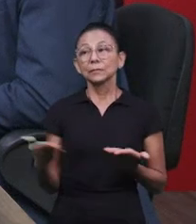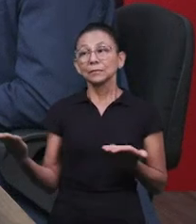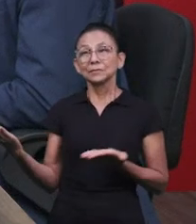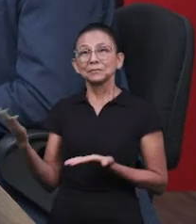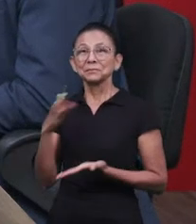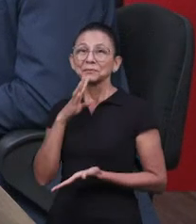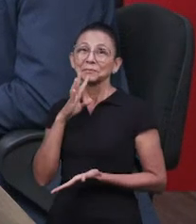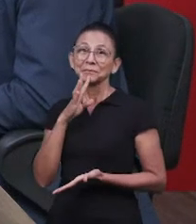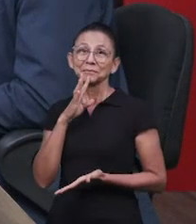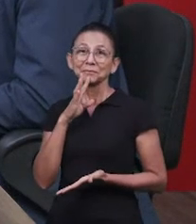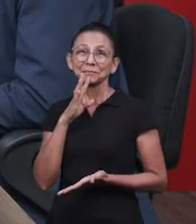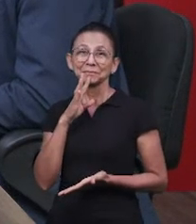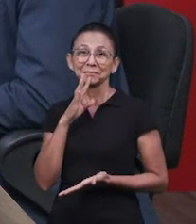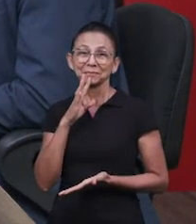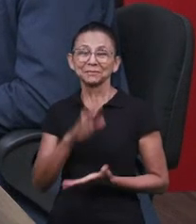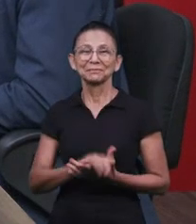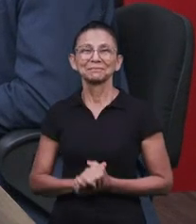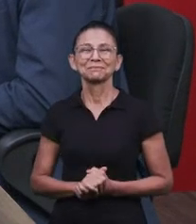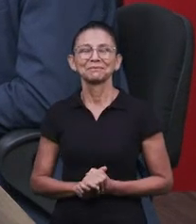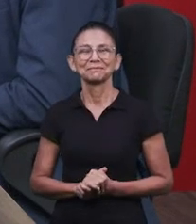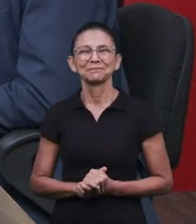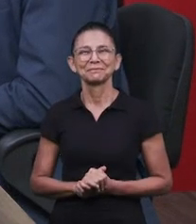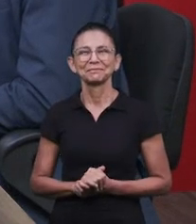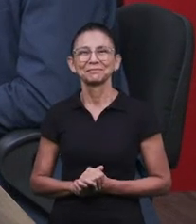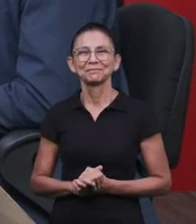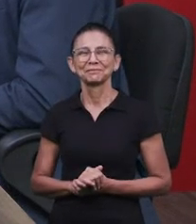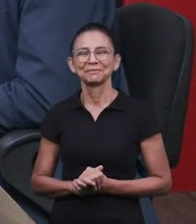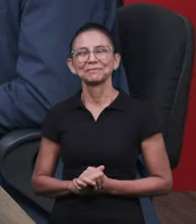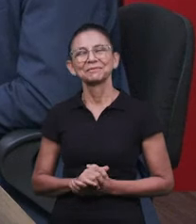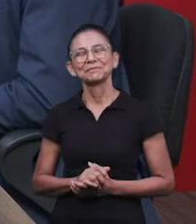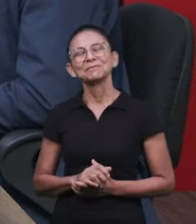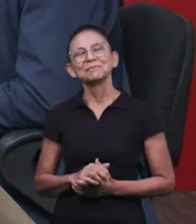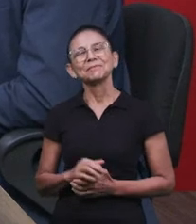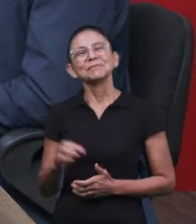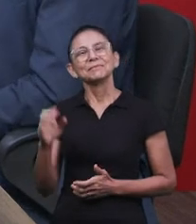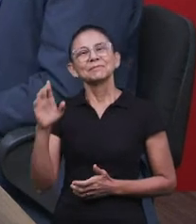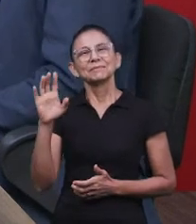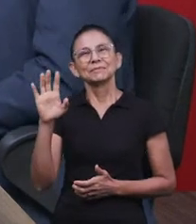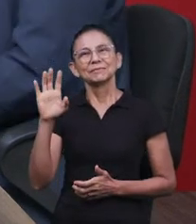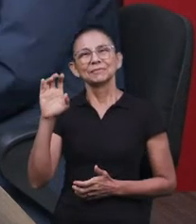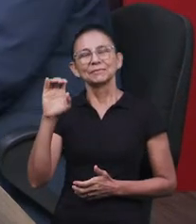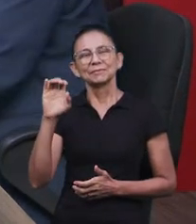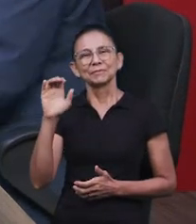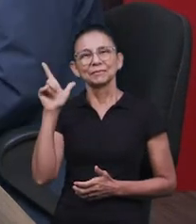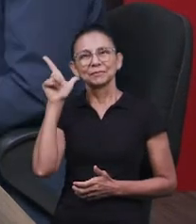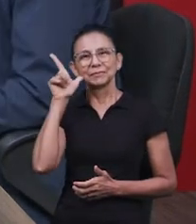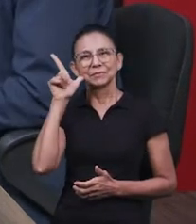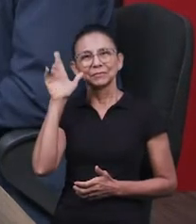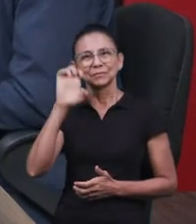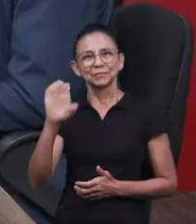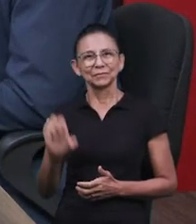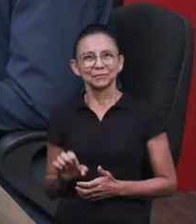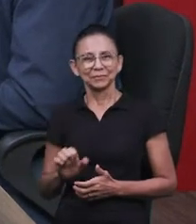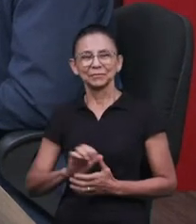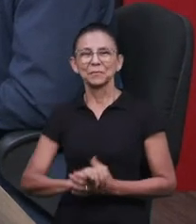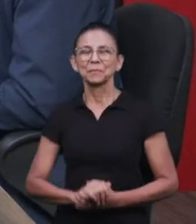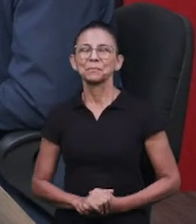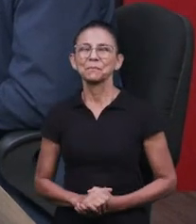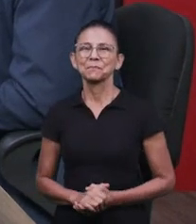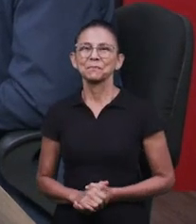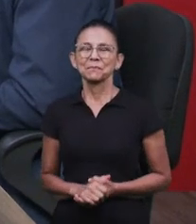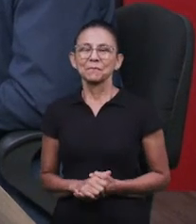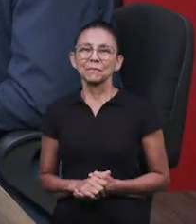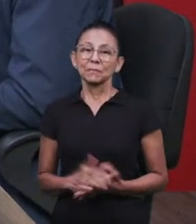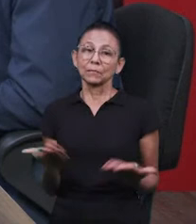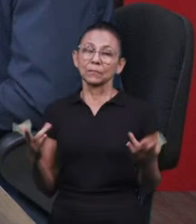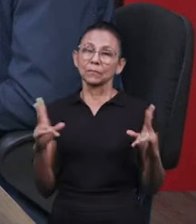Uma pessoa que vocês não conhecem, está aqui, é o pastor Luiz Eugênio. Estamos aí, sofrendo juntos. Estamos nós aqui, diante dessas feras da educação aqui,